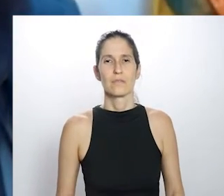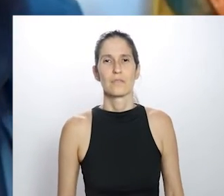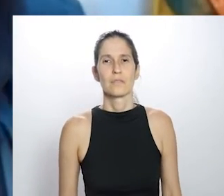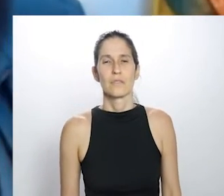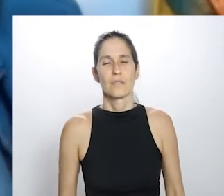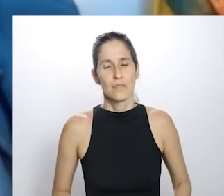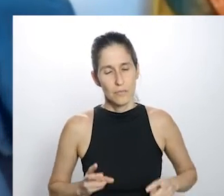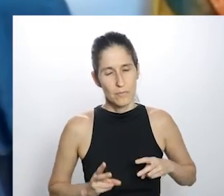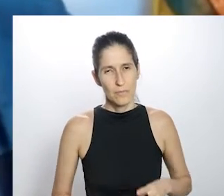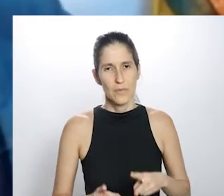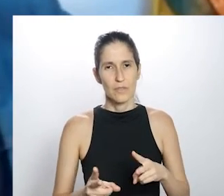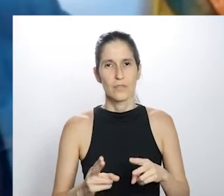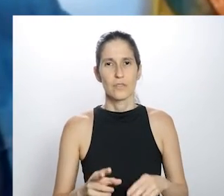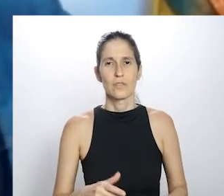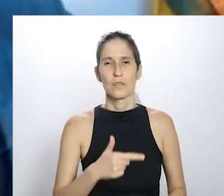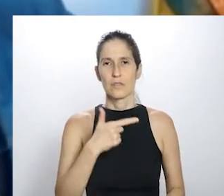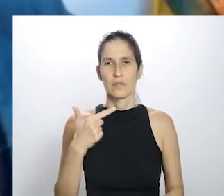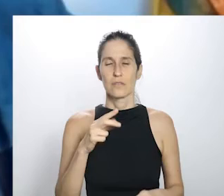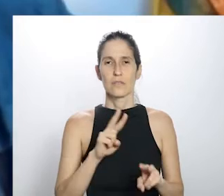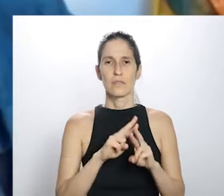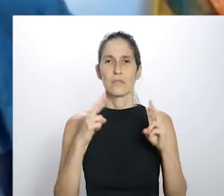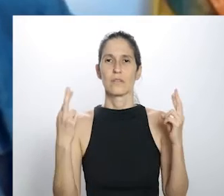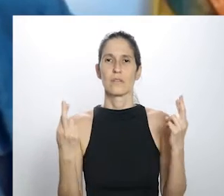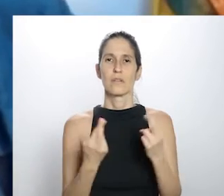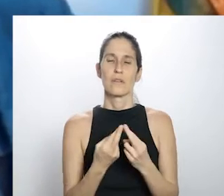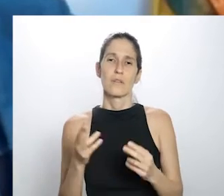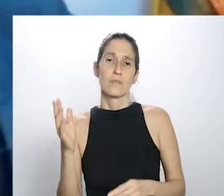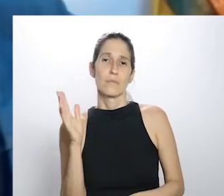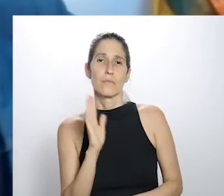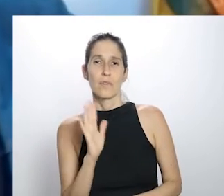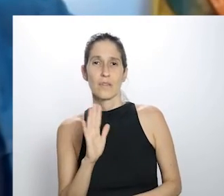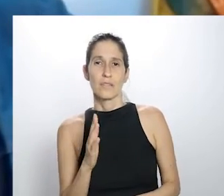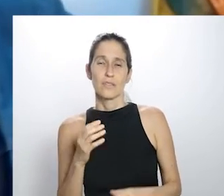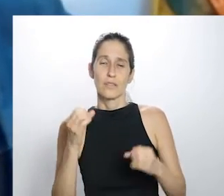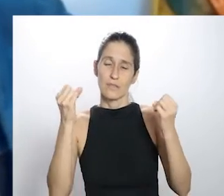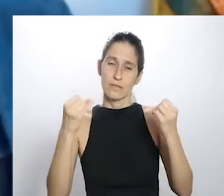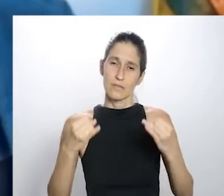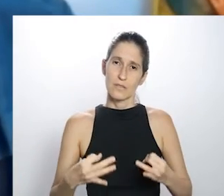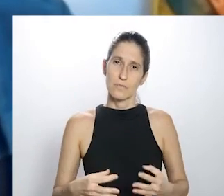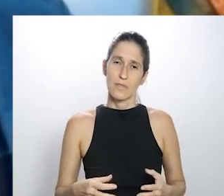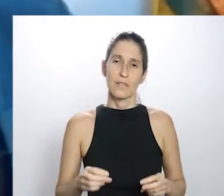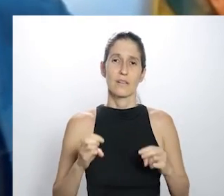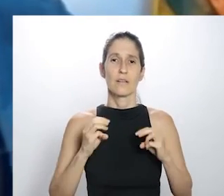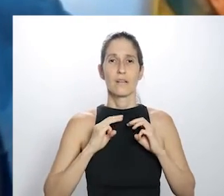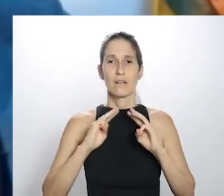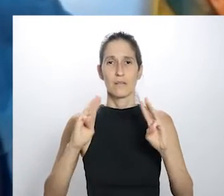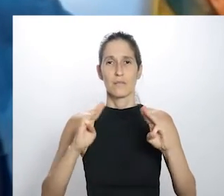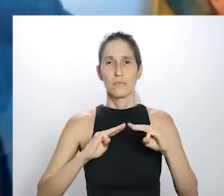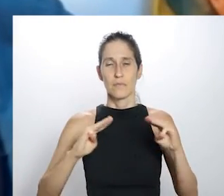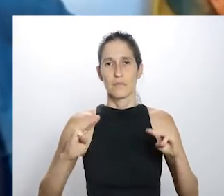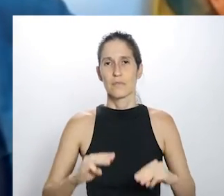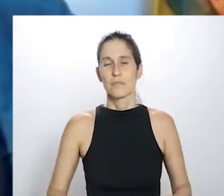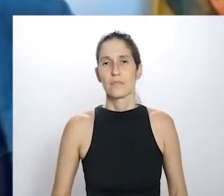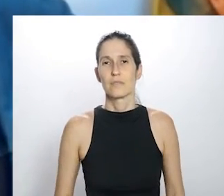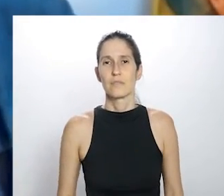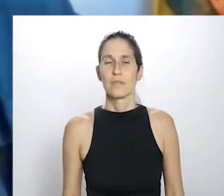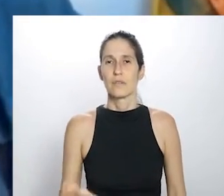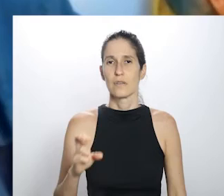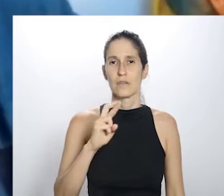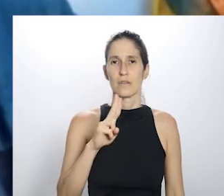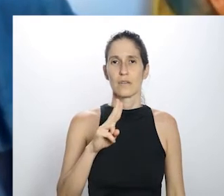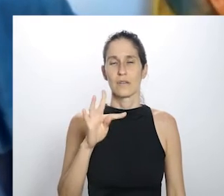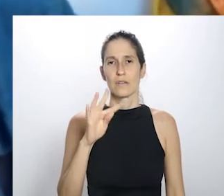aqui, então, dando continuidade para essa segunda rodada para se despedir, fazer suas colocações finais, deixar uma mensagem para o povo de casa,